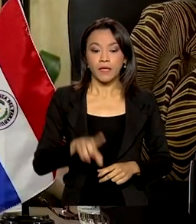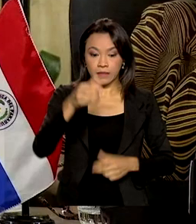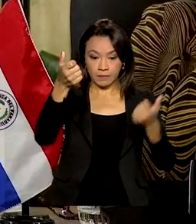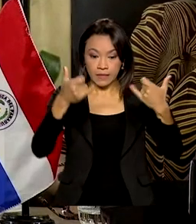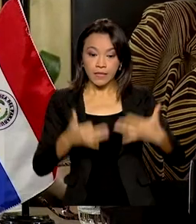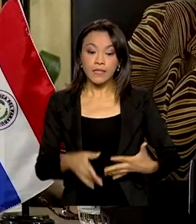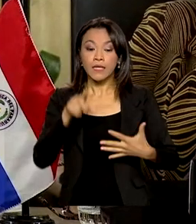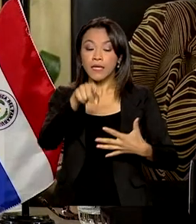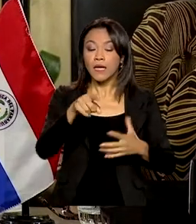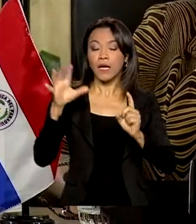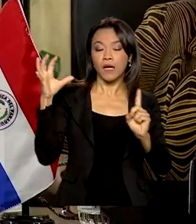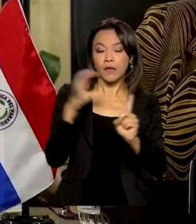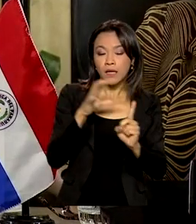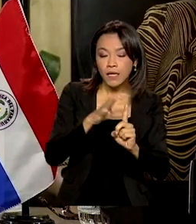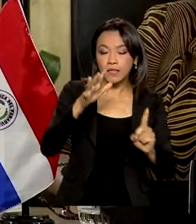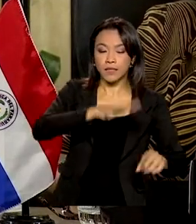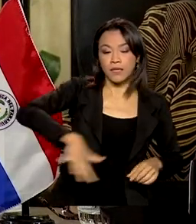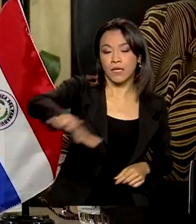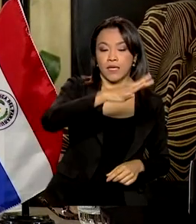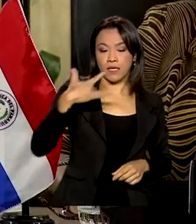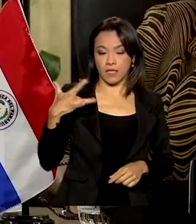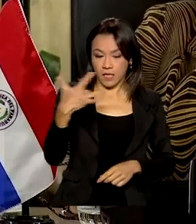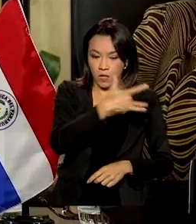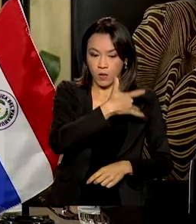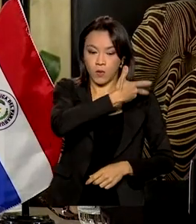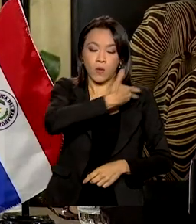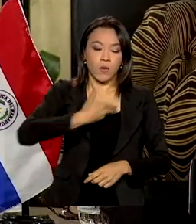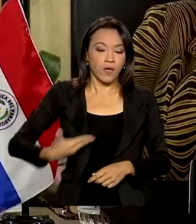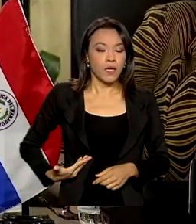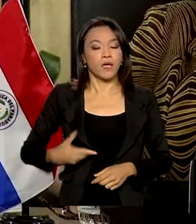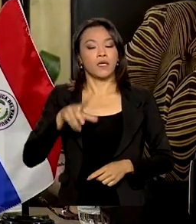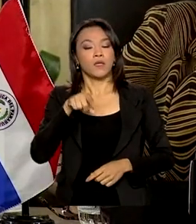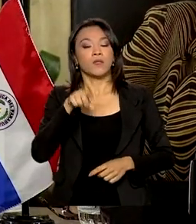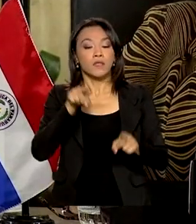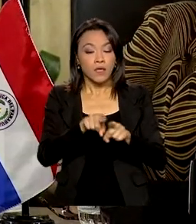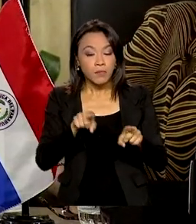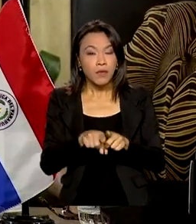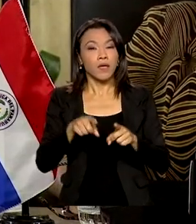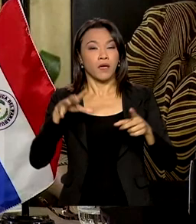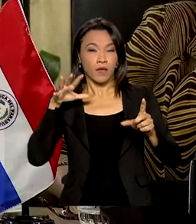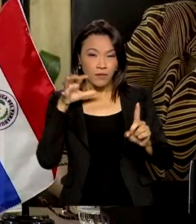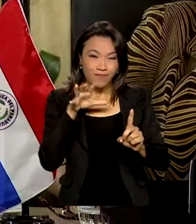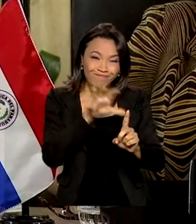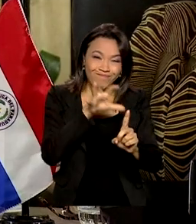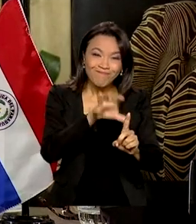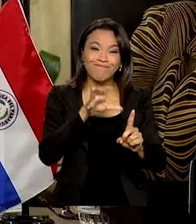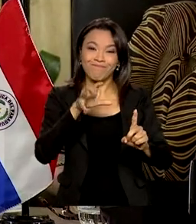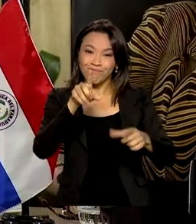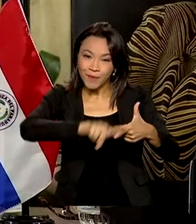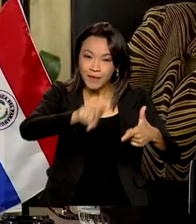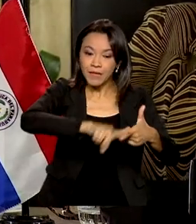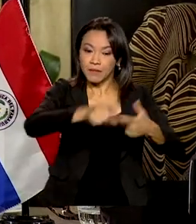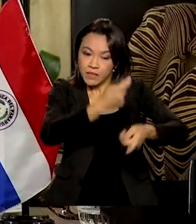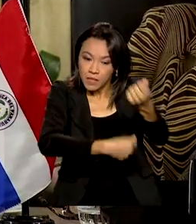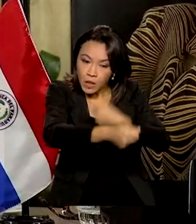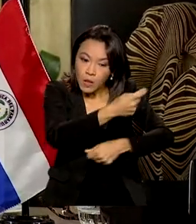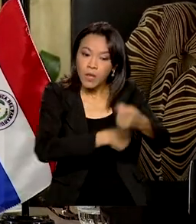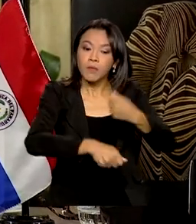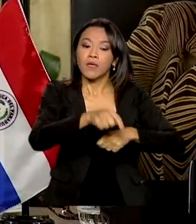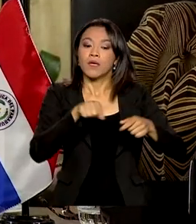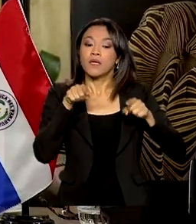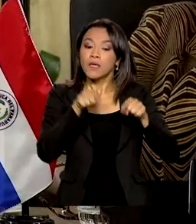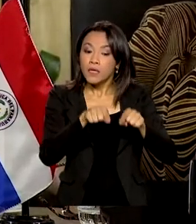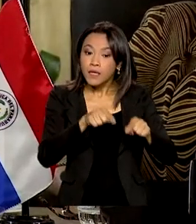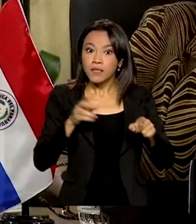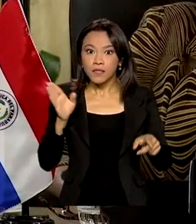a saúde pública, que amenazou também nossas economias e que requeria acções